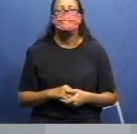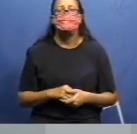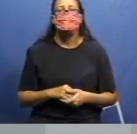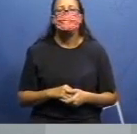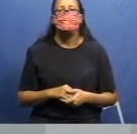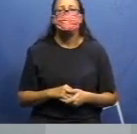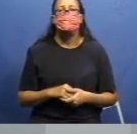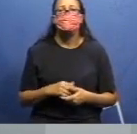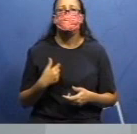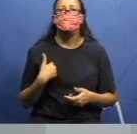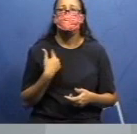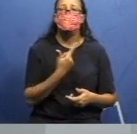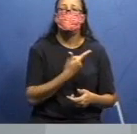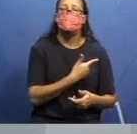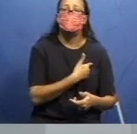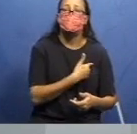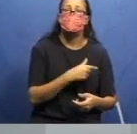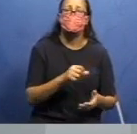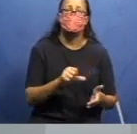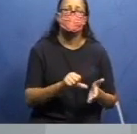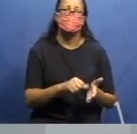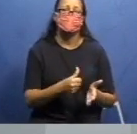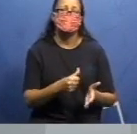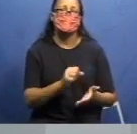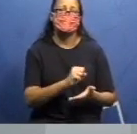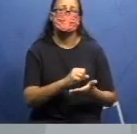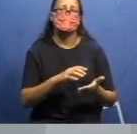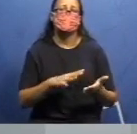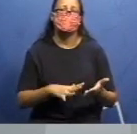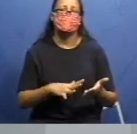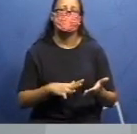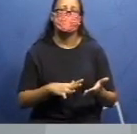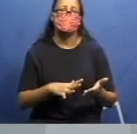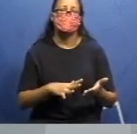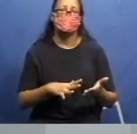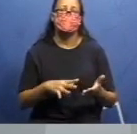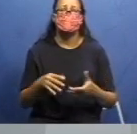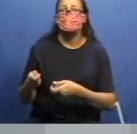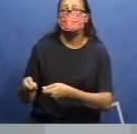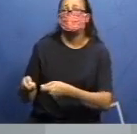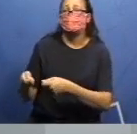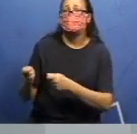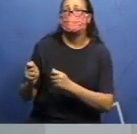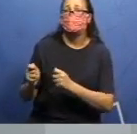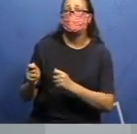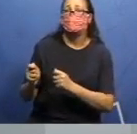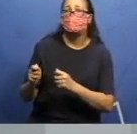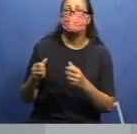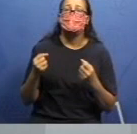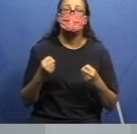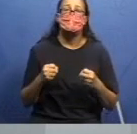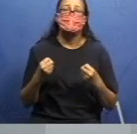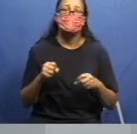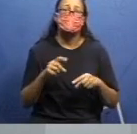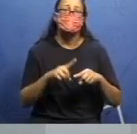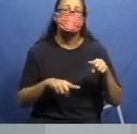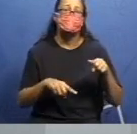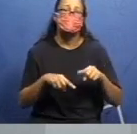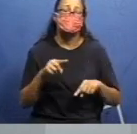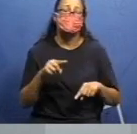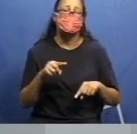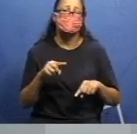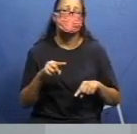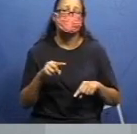Então, para a nossa primeira atividade, que é a atividade da pescaria, nós vamos precisar de materiais simples. Então, o seriam esses